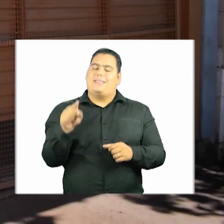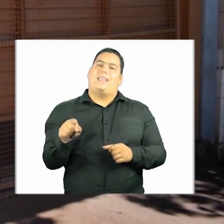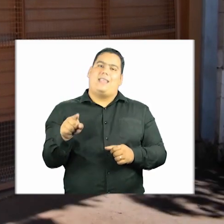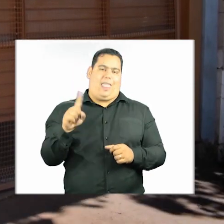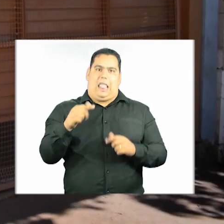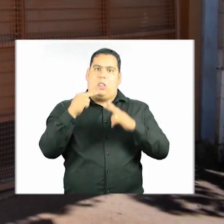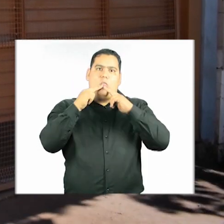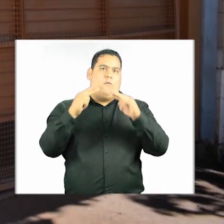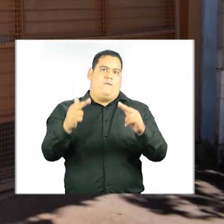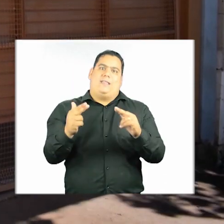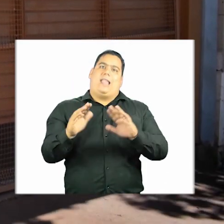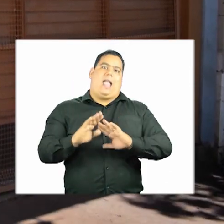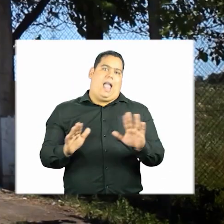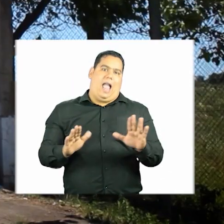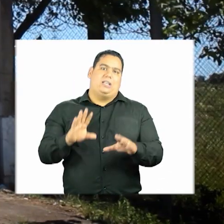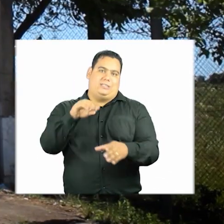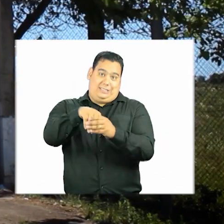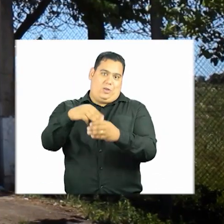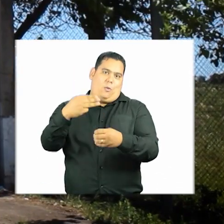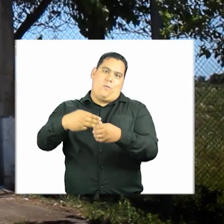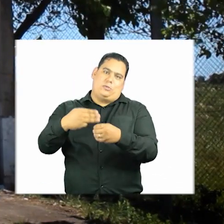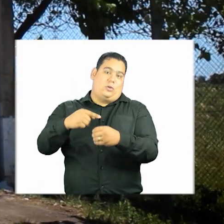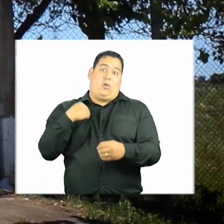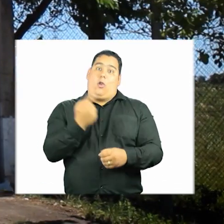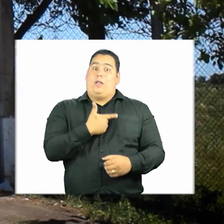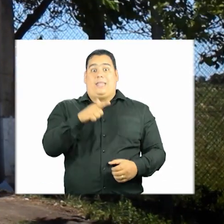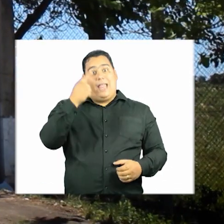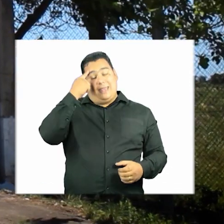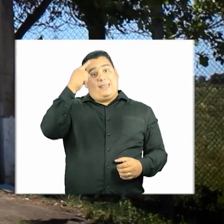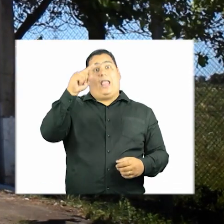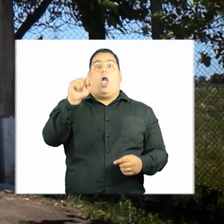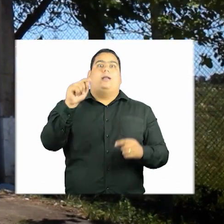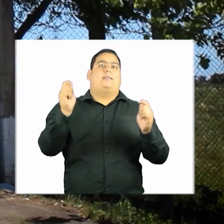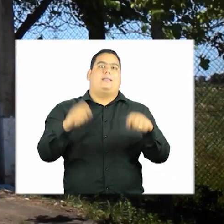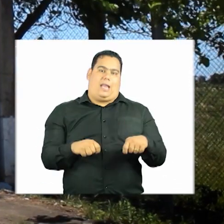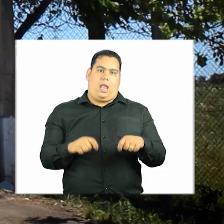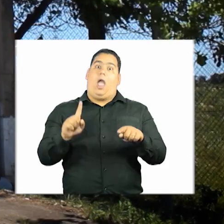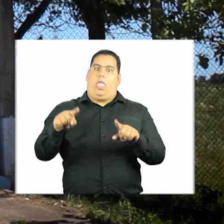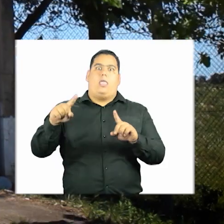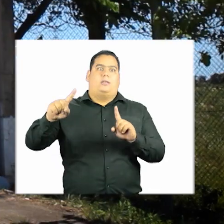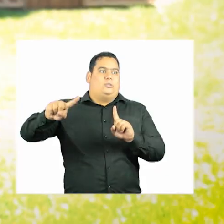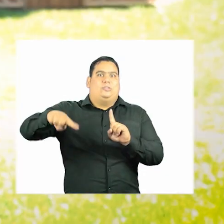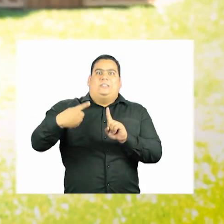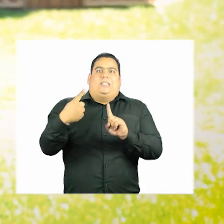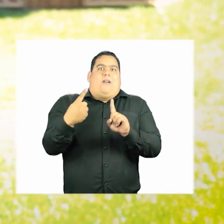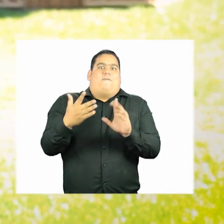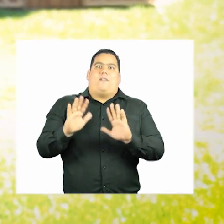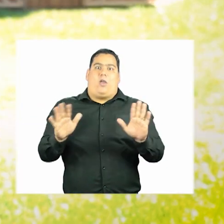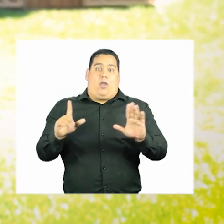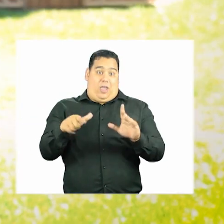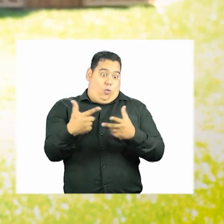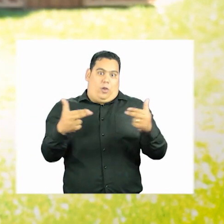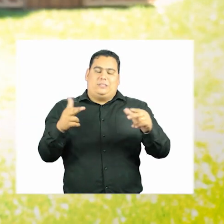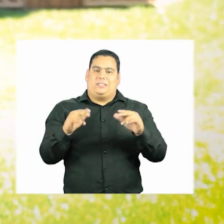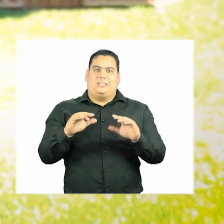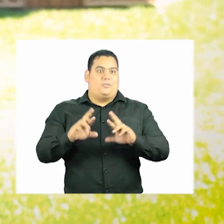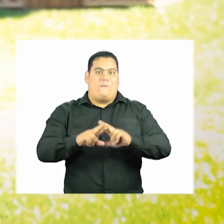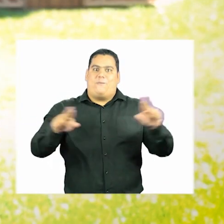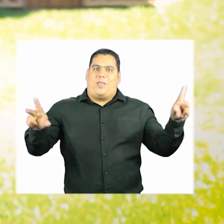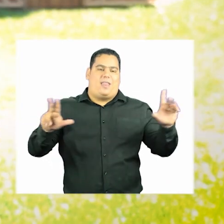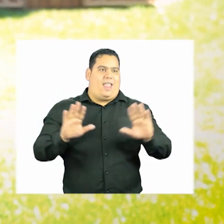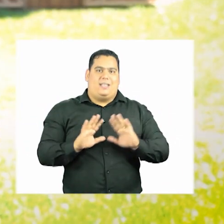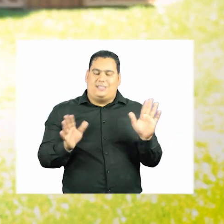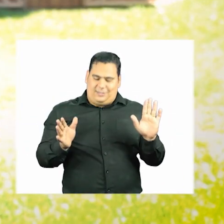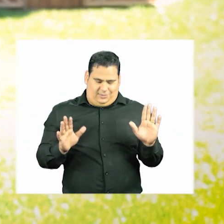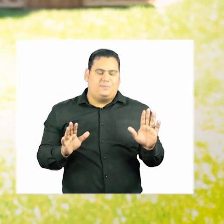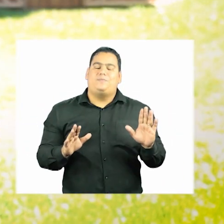É uma novidade no município, nós não tínhamos nem ideia do que ia ser. É um desafio, são coisas diferentes, é uma